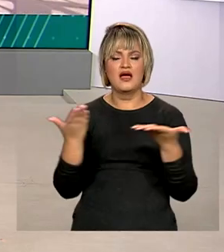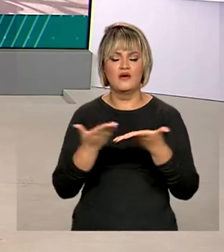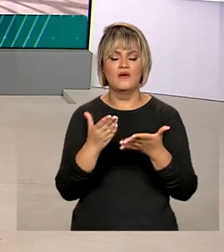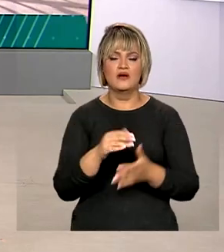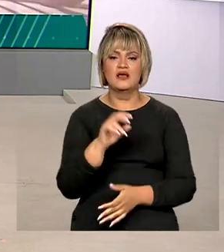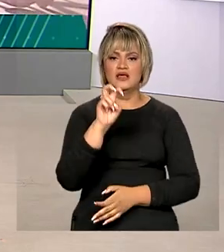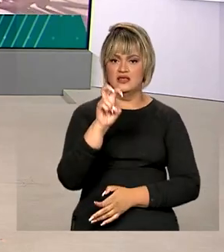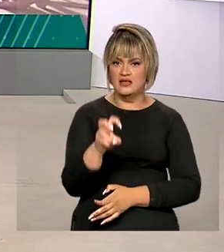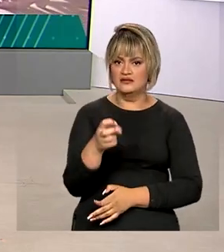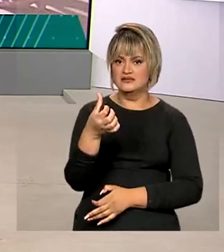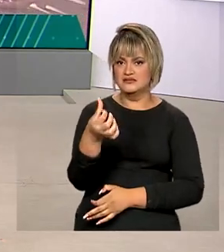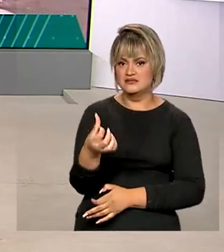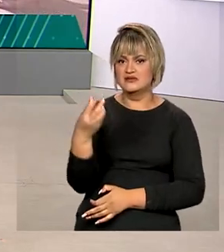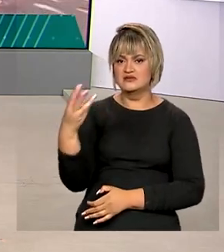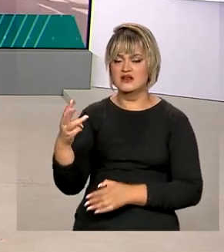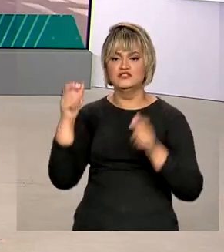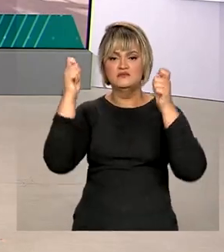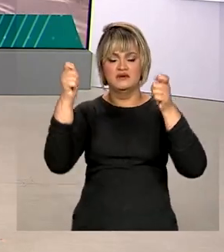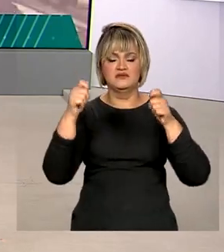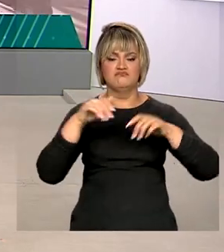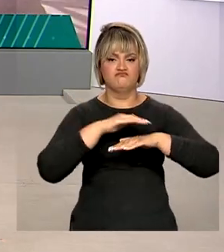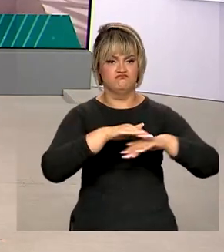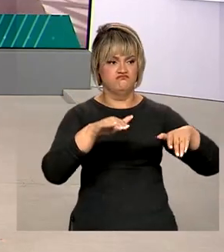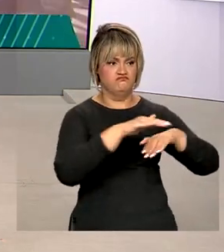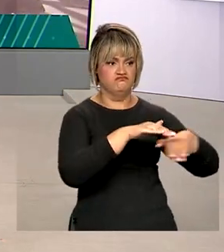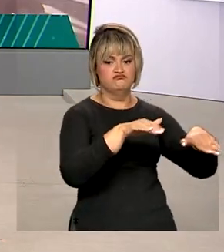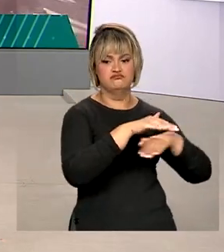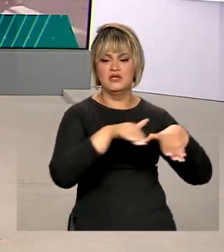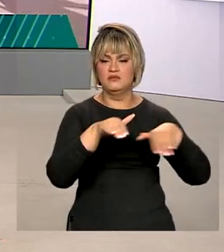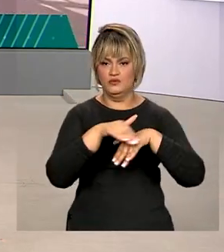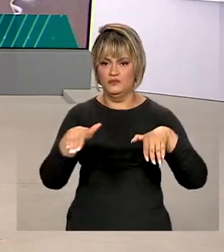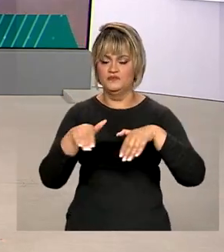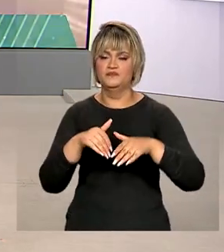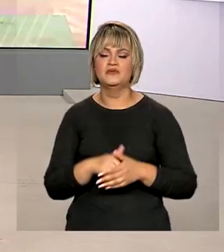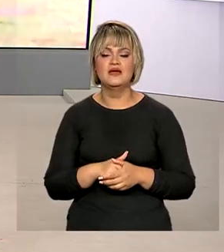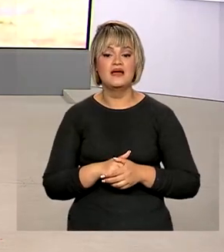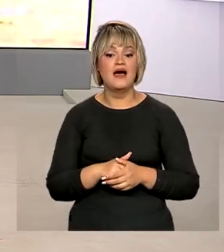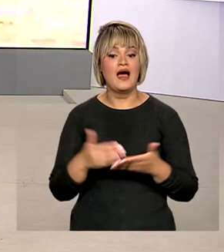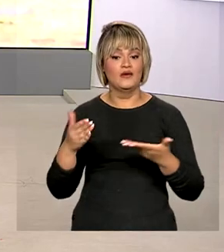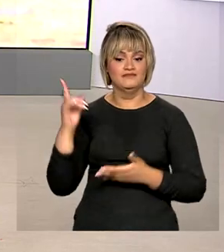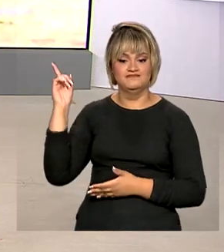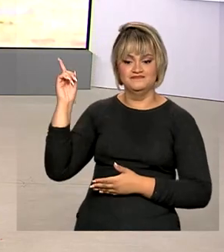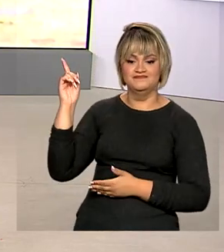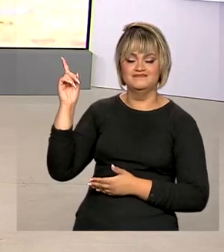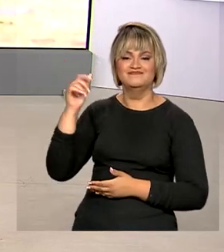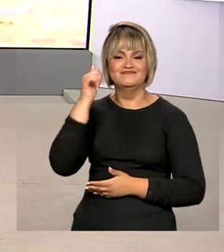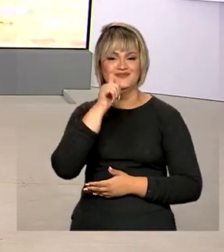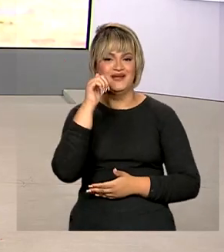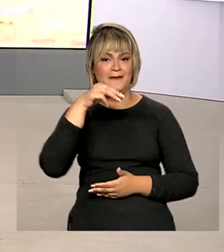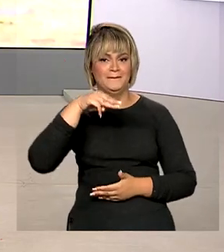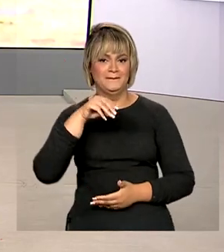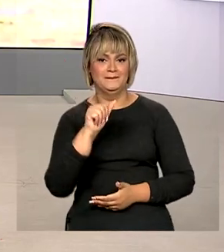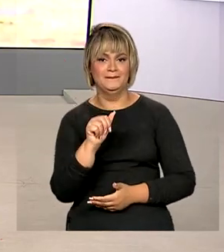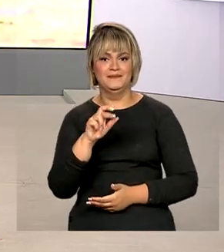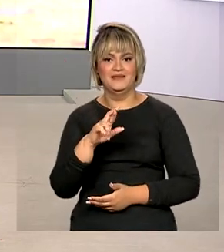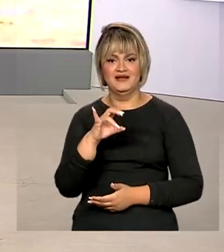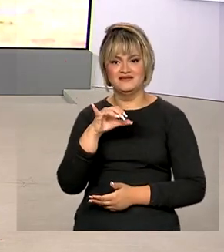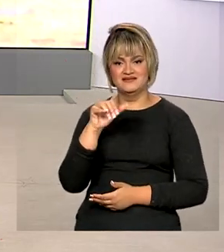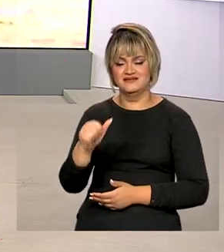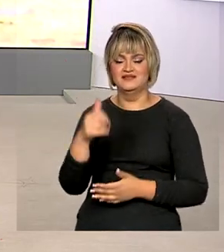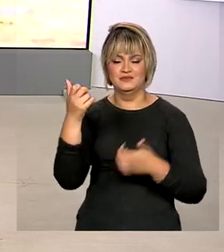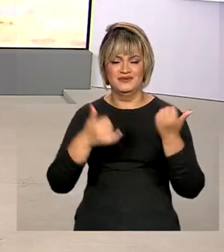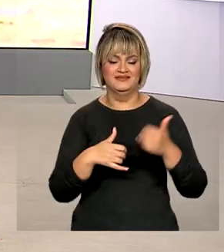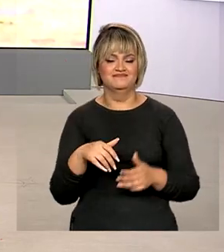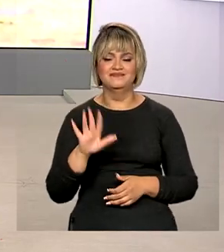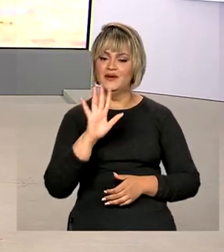563 manifestações nas estradas. Sobre esse assunto, vamos falar então com a repórter Márcia Fernandes. Oi, Márcia, bom